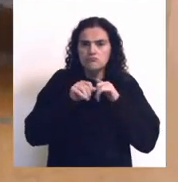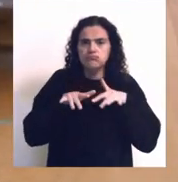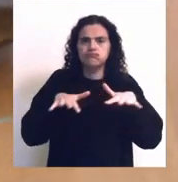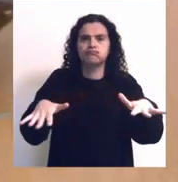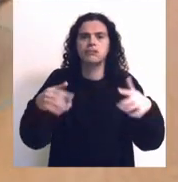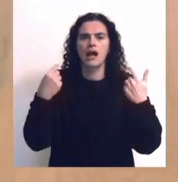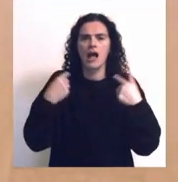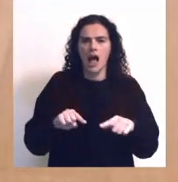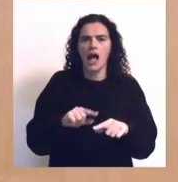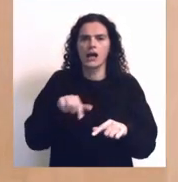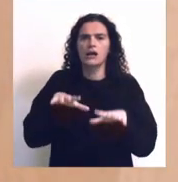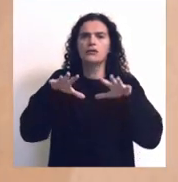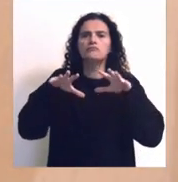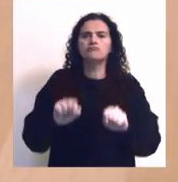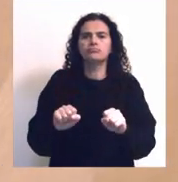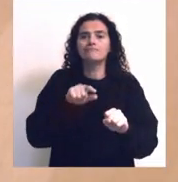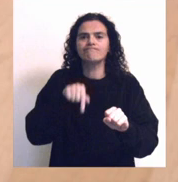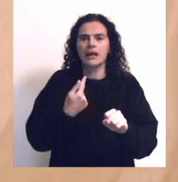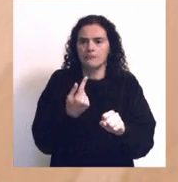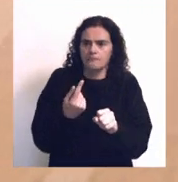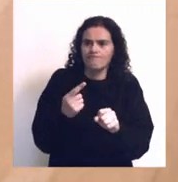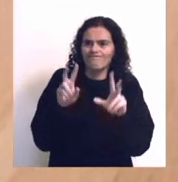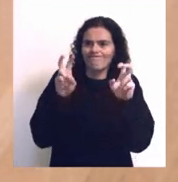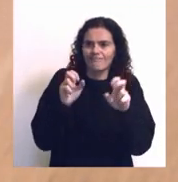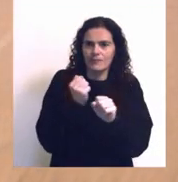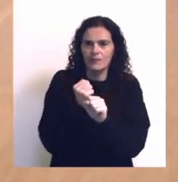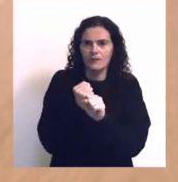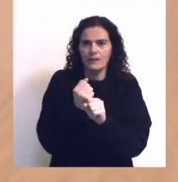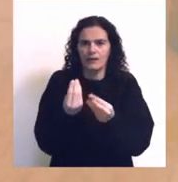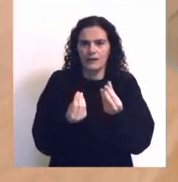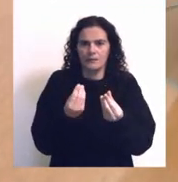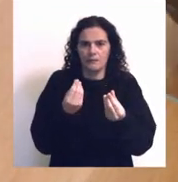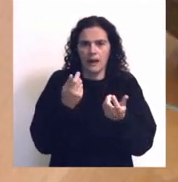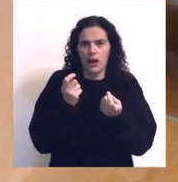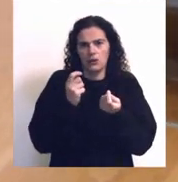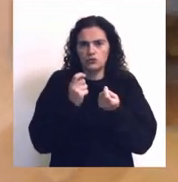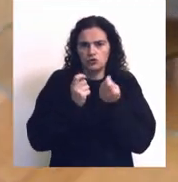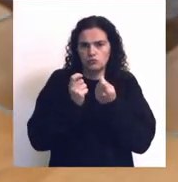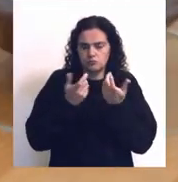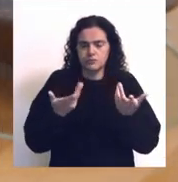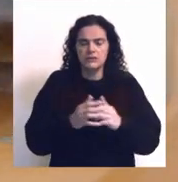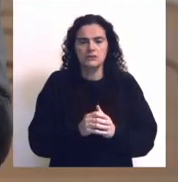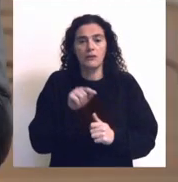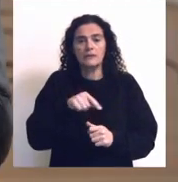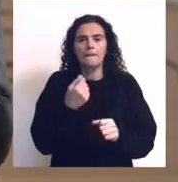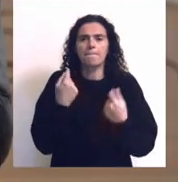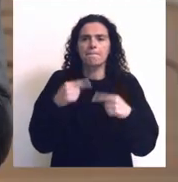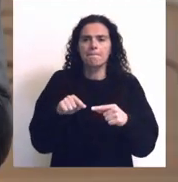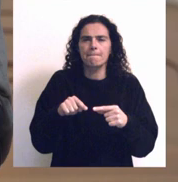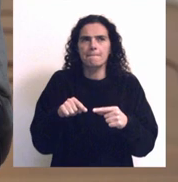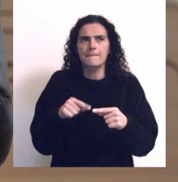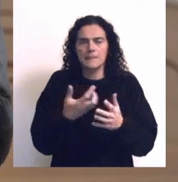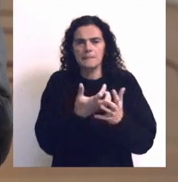contaminado e que é ocupado com essa matéria plástica acaba por ser importante e, portanto, é